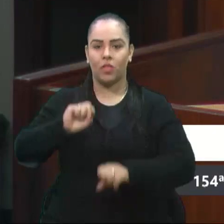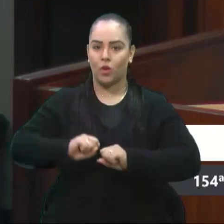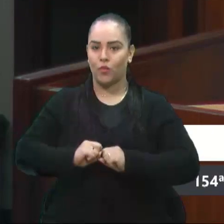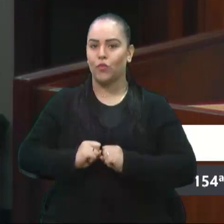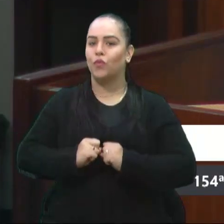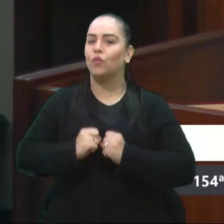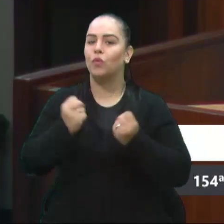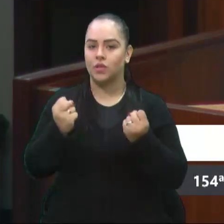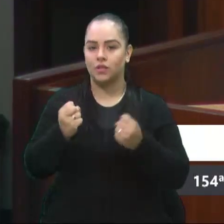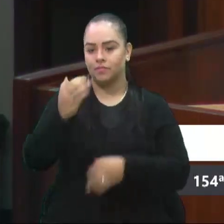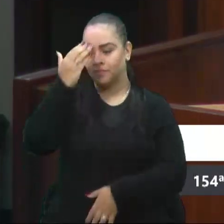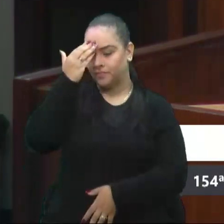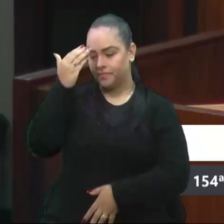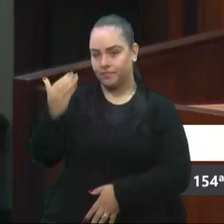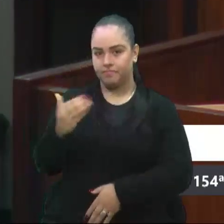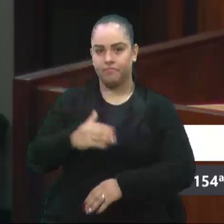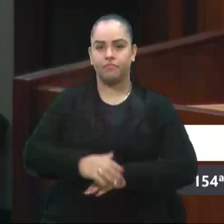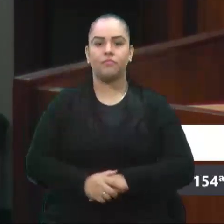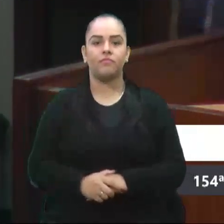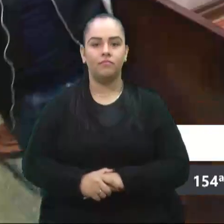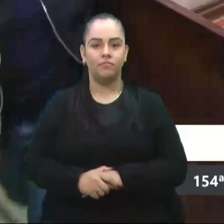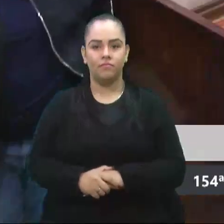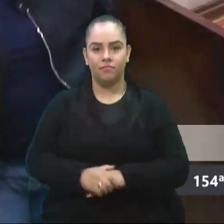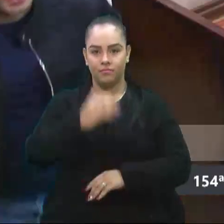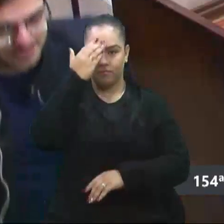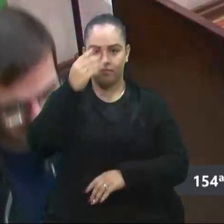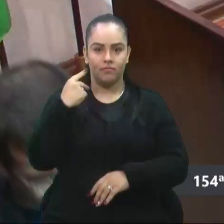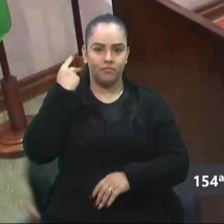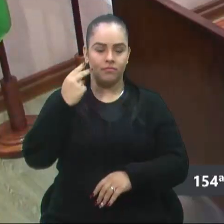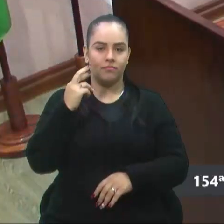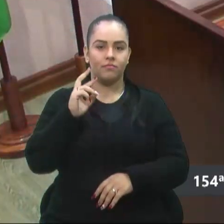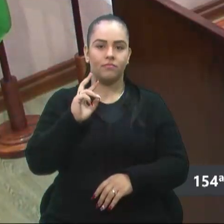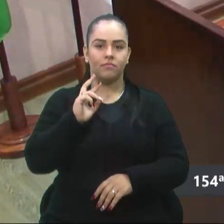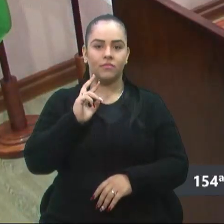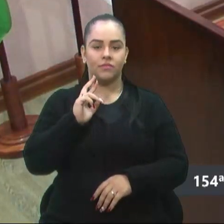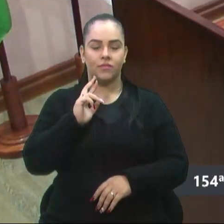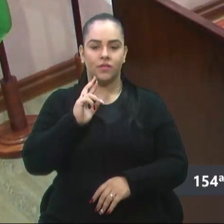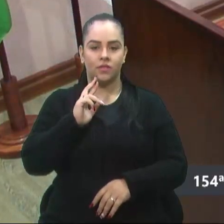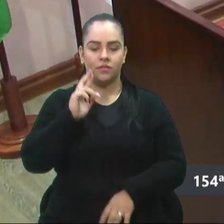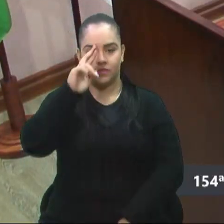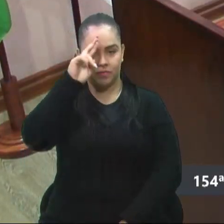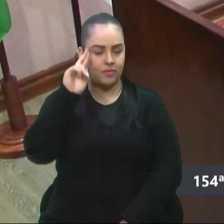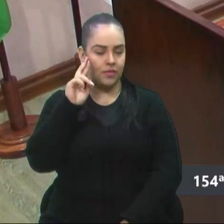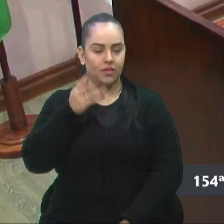Força. Obrigada, vereador. Obrigada, vereador Rafael. Declaração de líder. Obrigada. Obrigada. Obrigada.